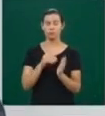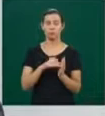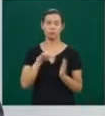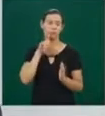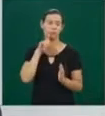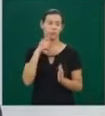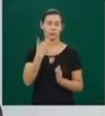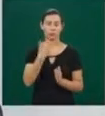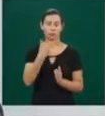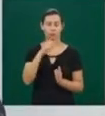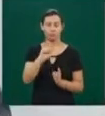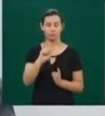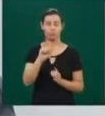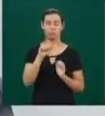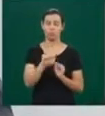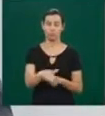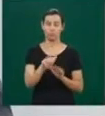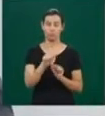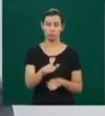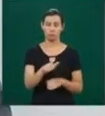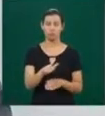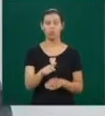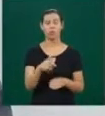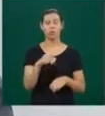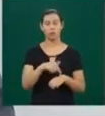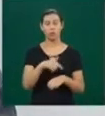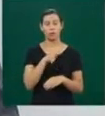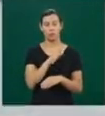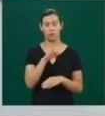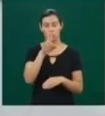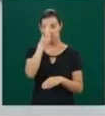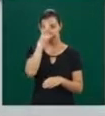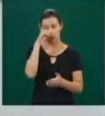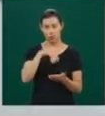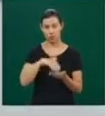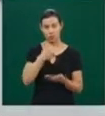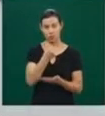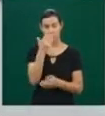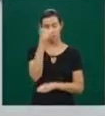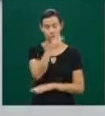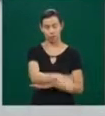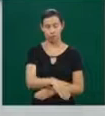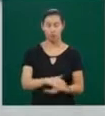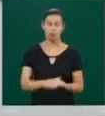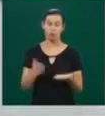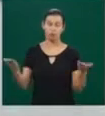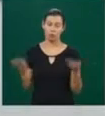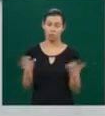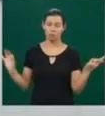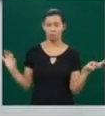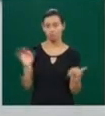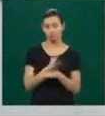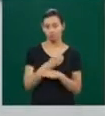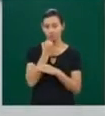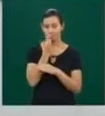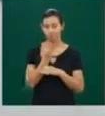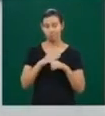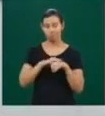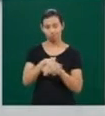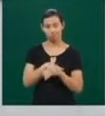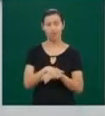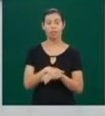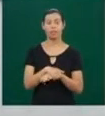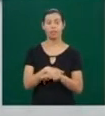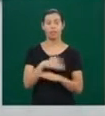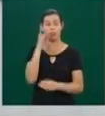mês. O horário de visitação é de meio-dia às seis da tarde. E o TV Notícias de hoje termina aqui. Uma excelente noite para você